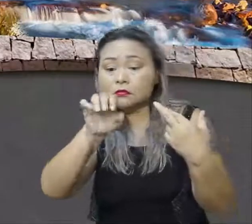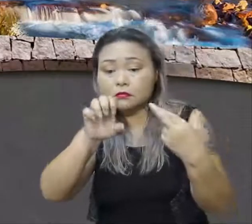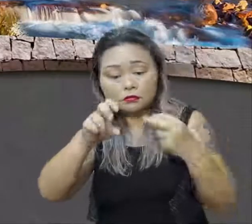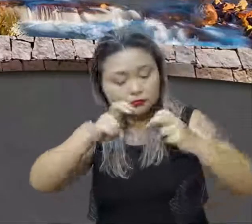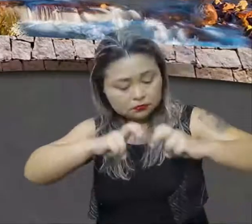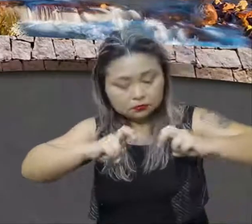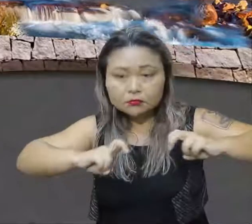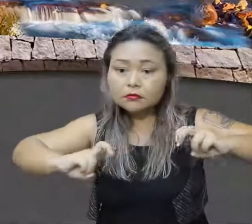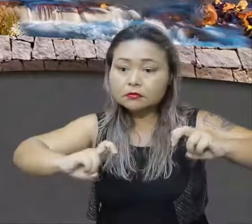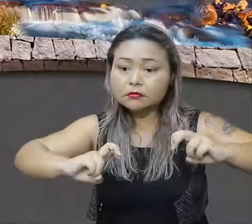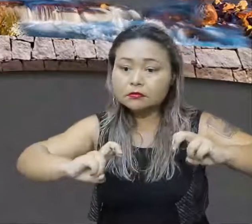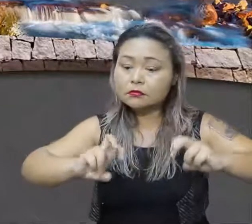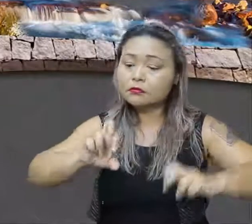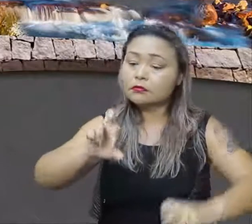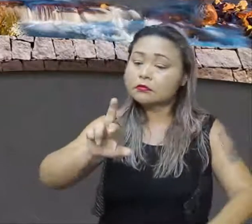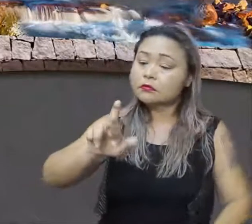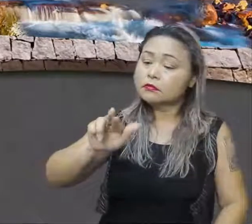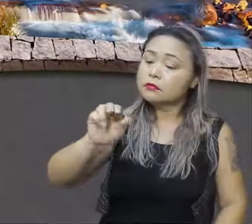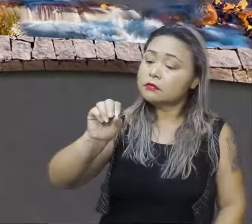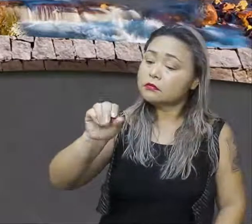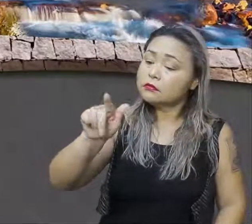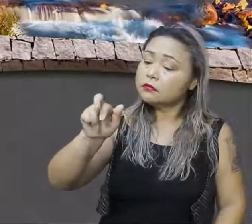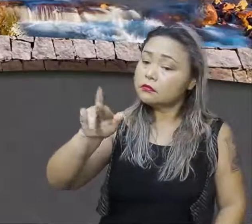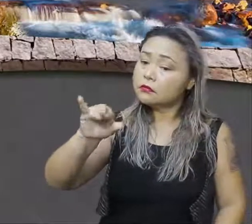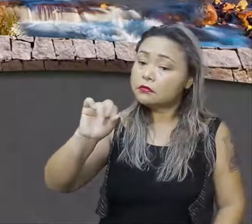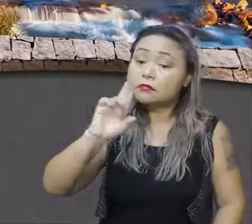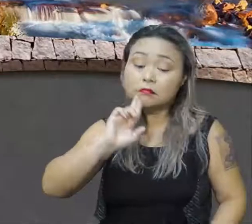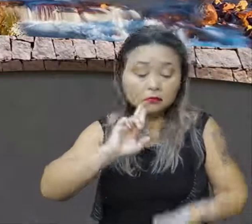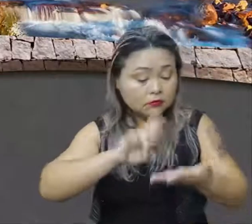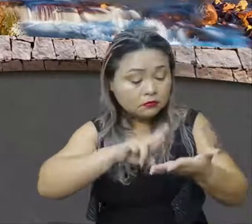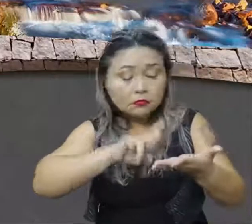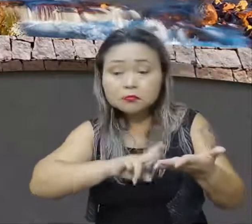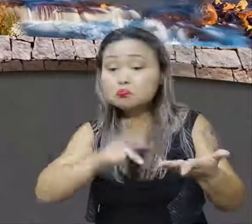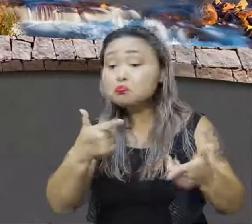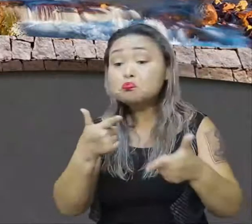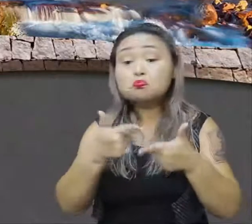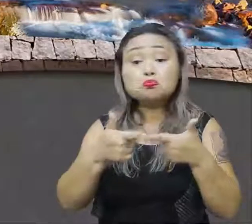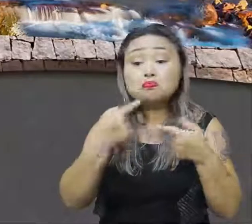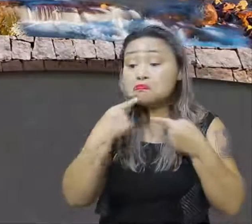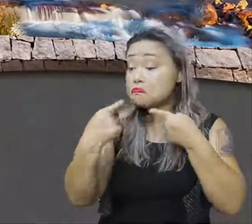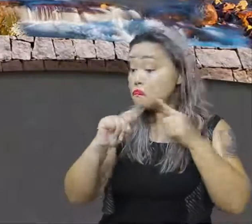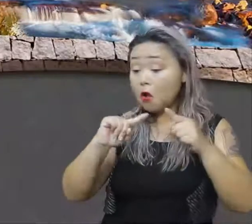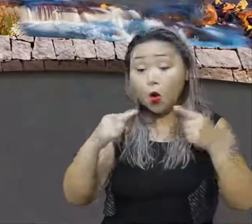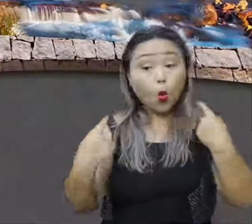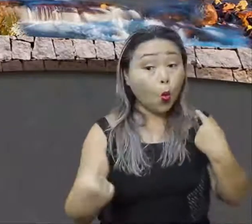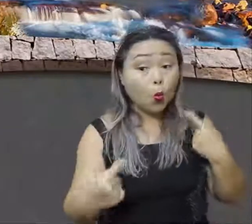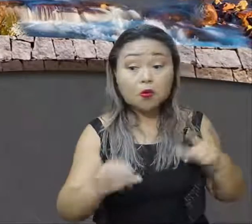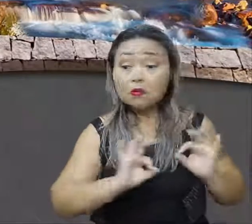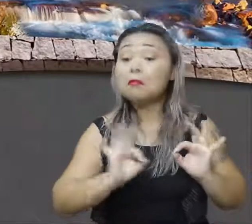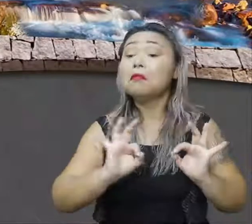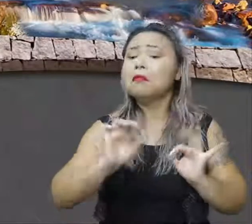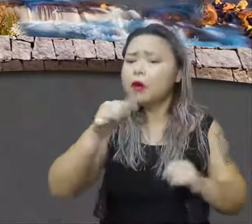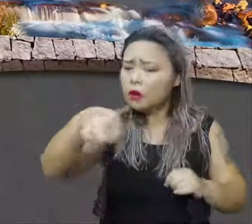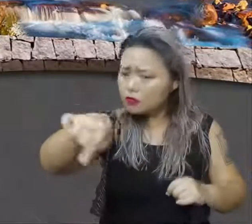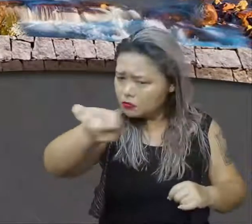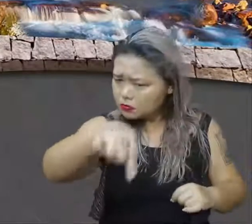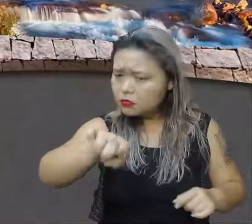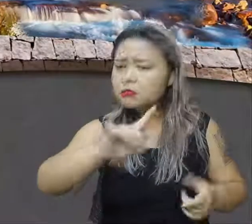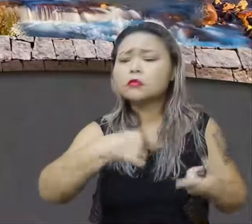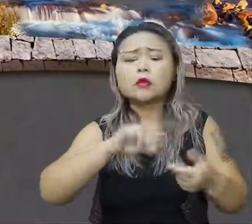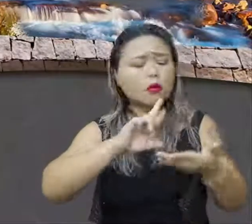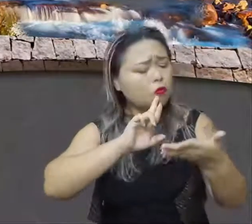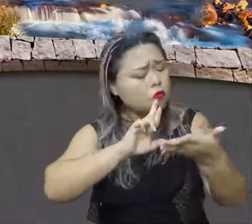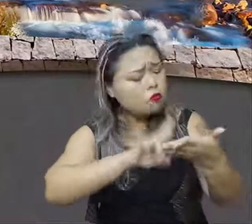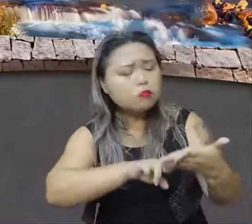os três para resolver isso aí. Não houve nenhuma discussão contra, portanto, eu tenho certeza que vocês aí também estão